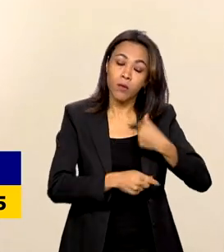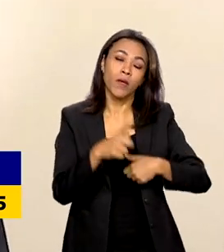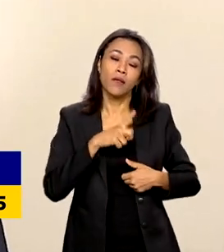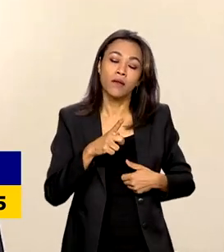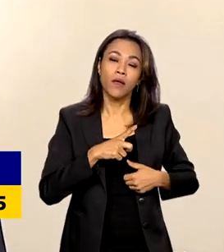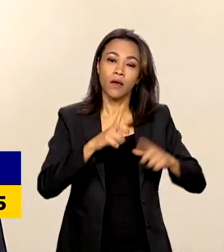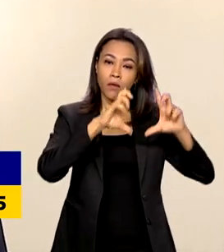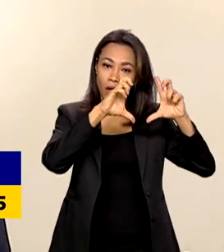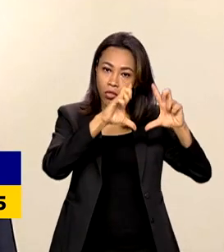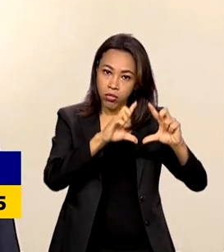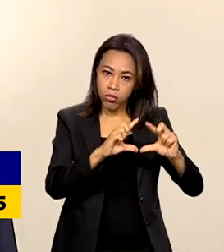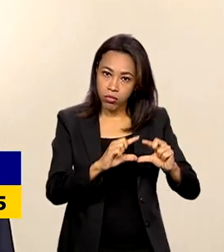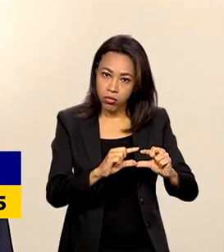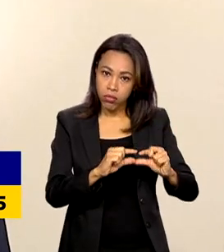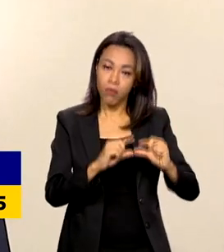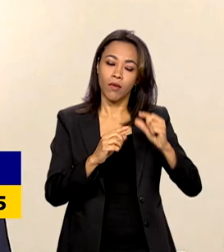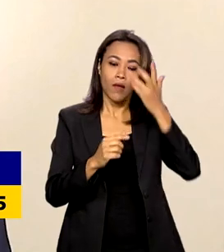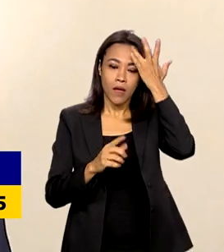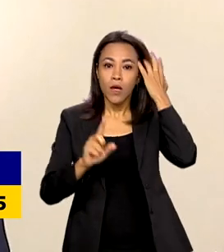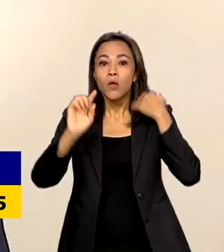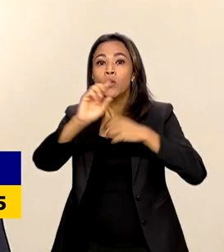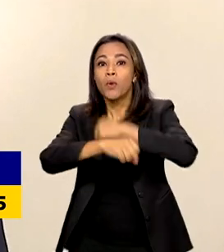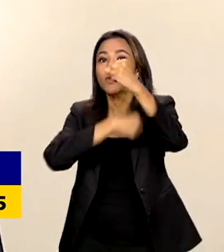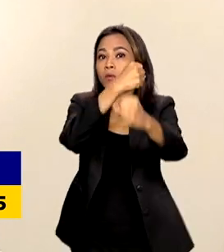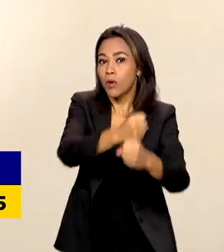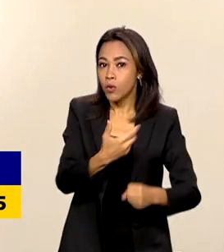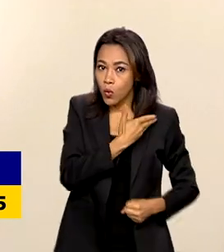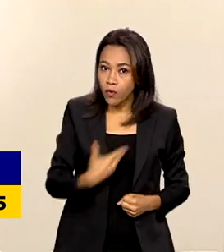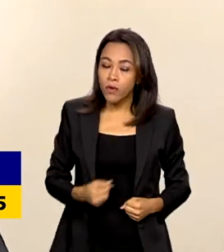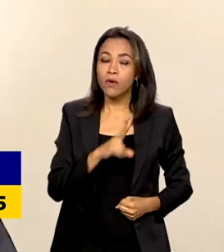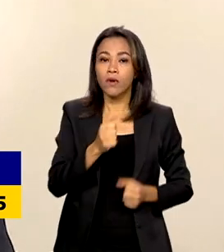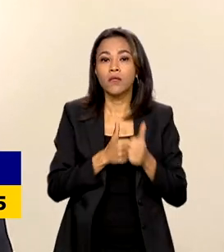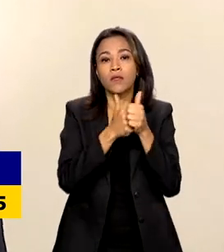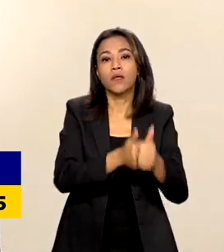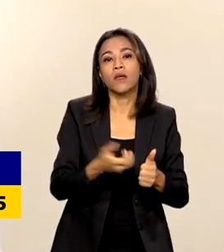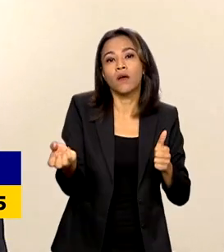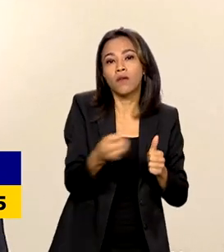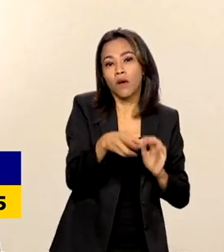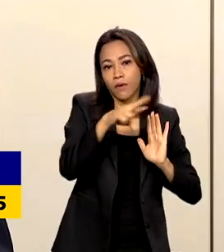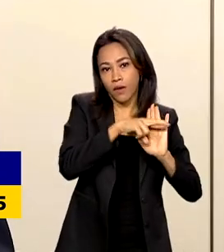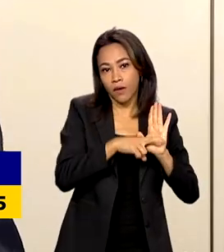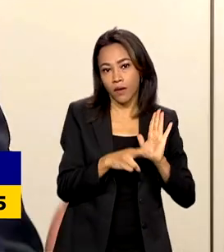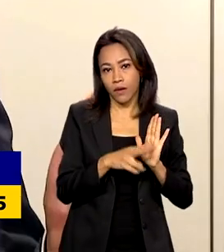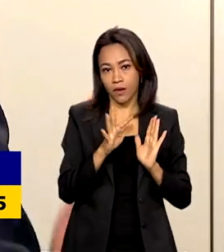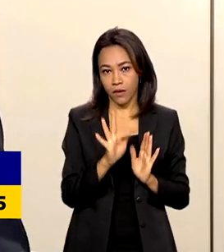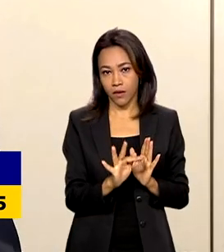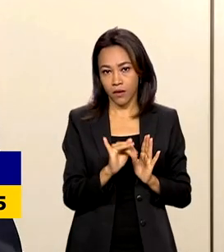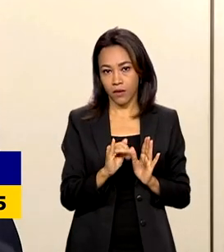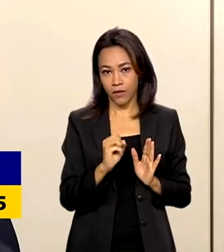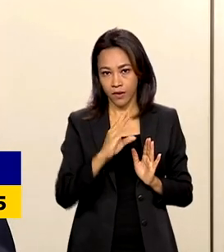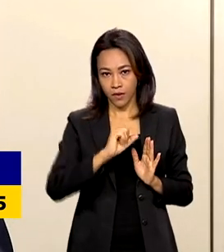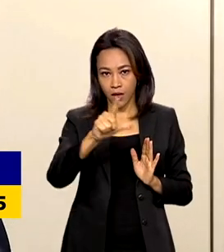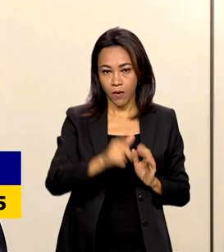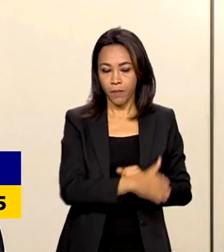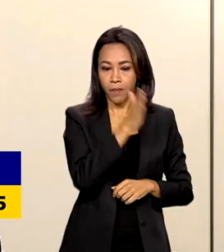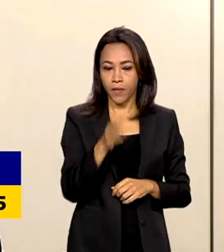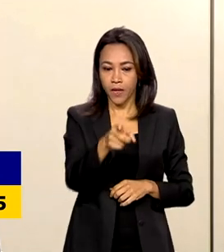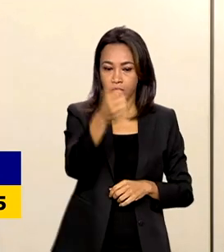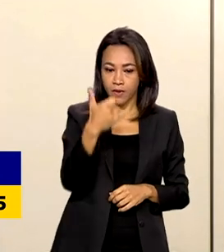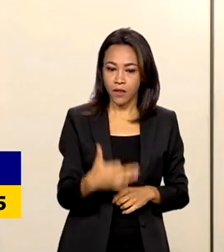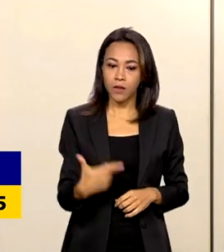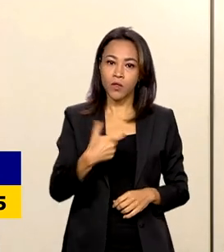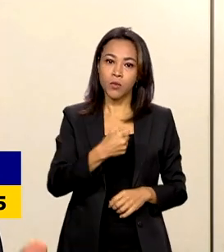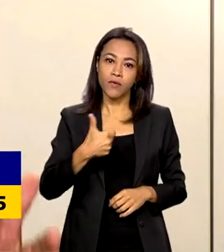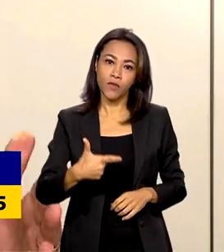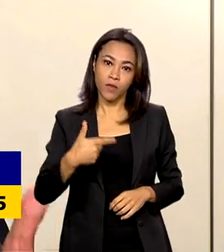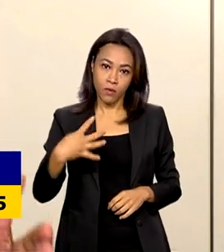também falou que no ano que vem o governo já vai cumprir o limite de gastos da nova regra fiscal. Em 2024, quando fechar o